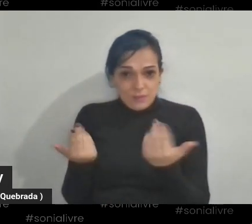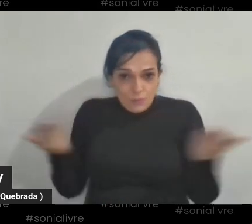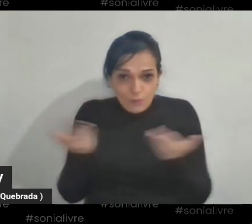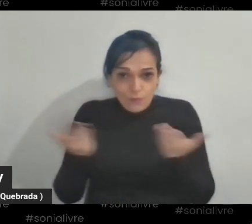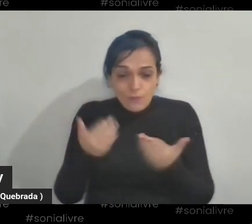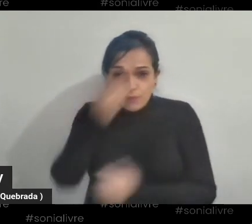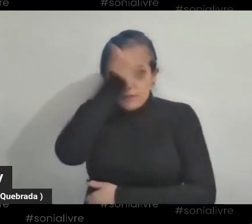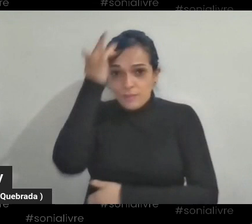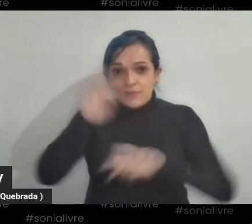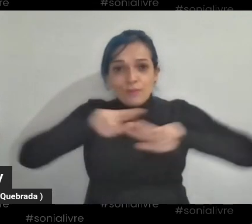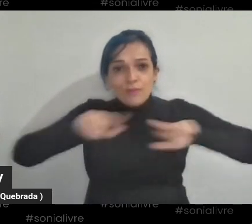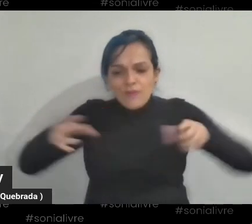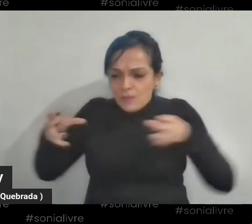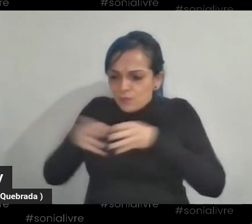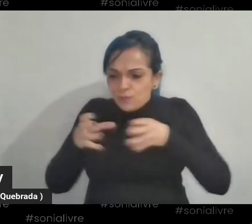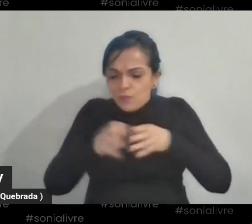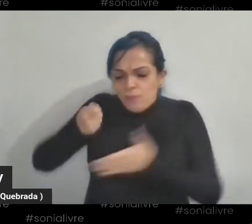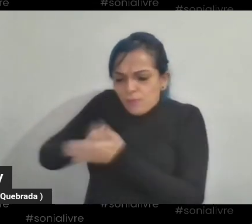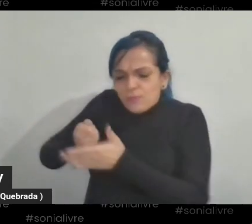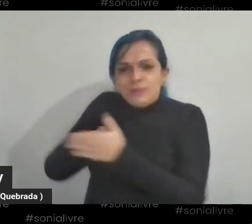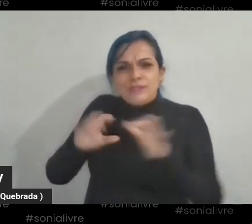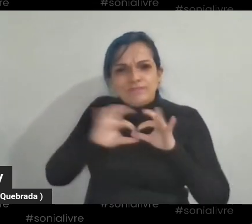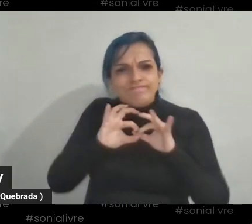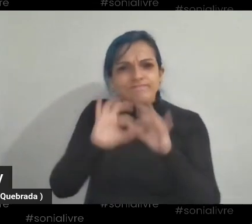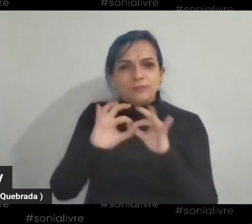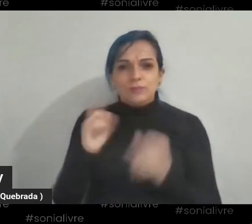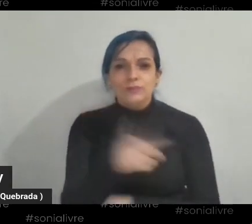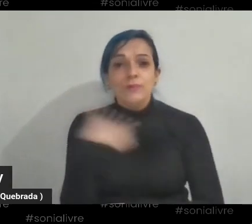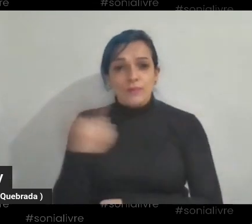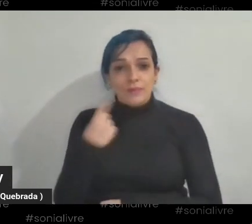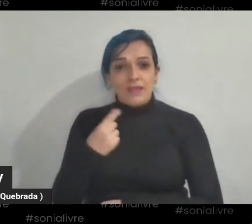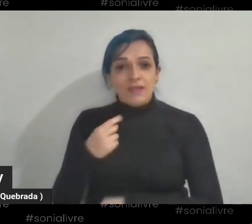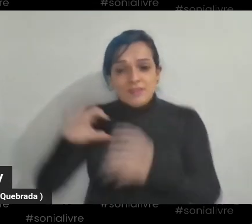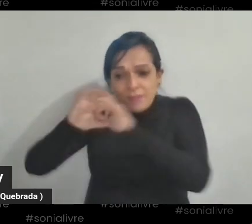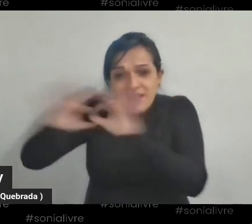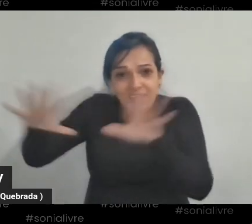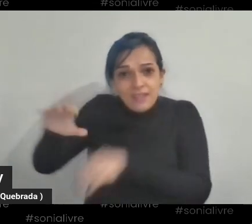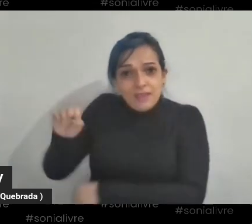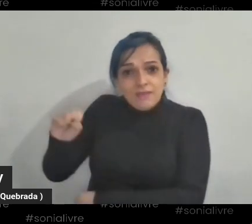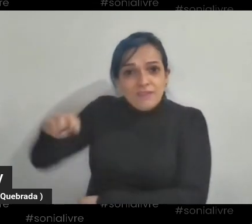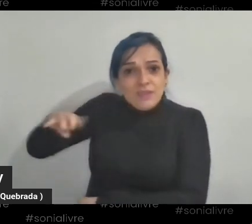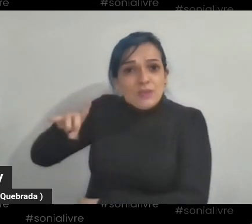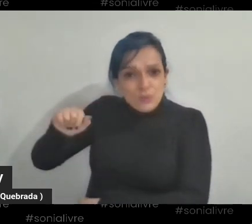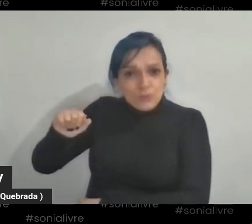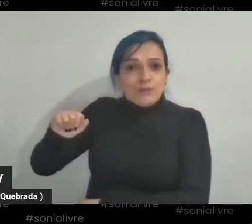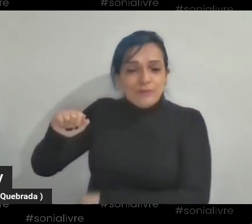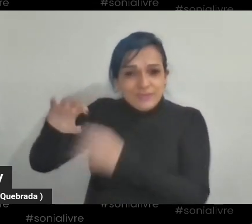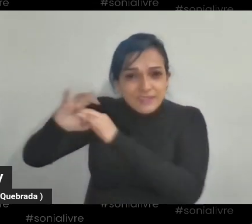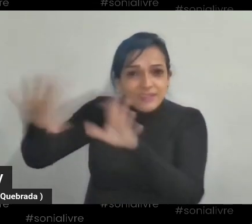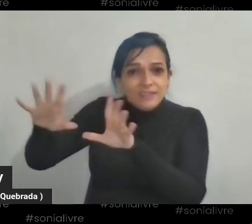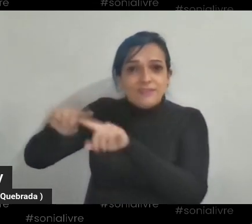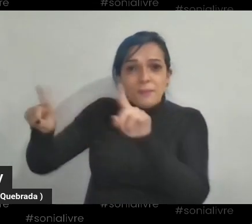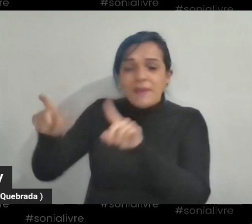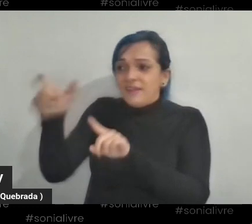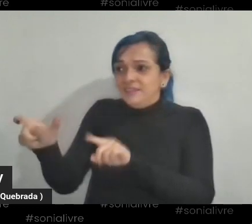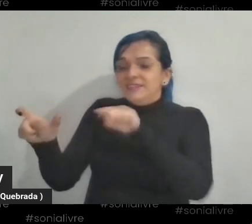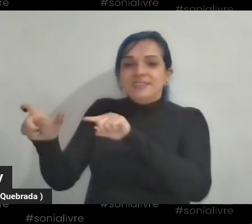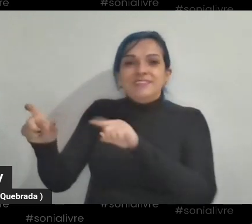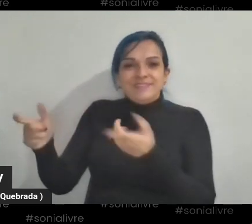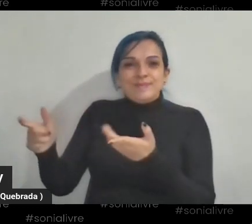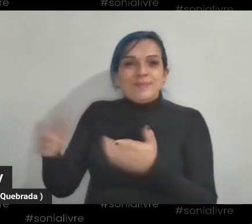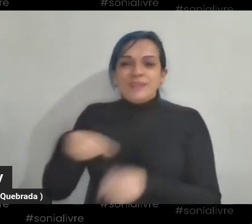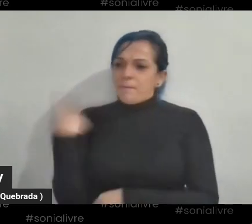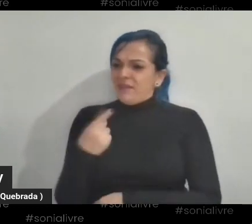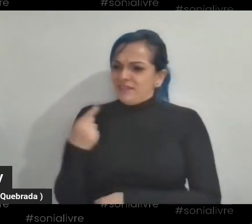essa galera inteira lutando junto com a gente, lutando pela Sônia, pela liberdade dela. mas que vai contra a maré quando a gente vê a